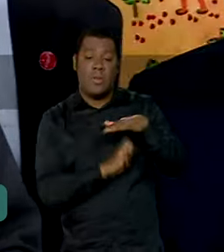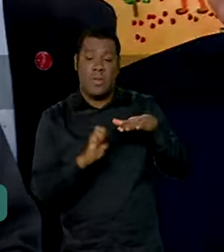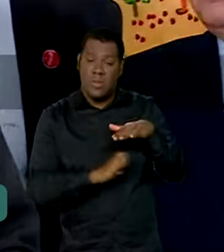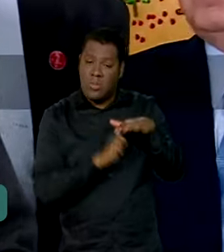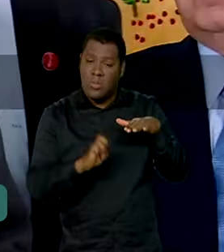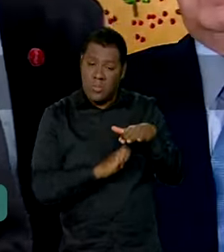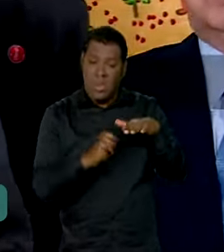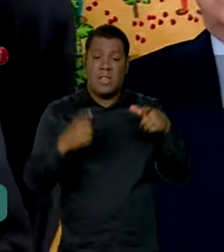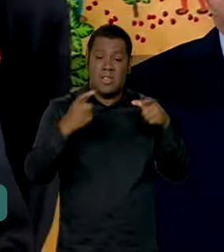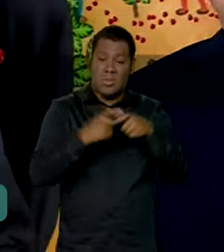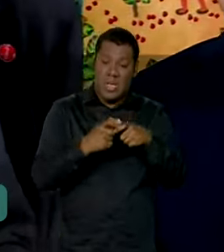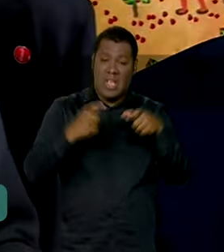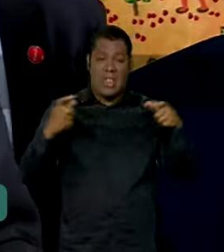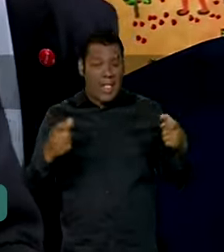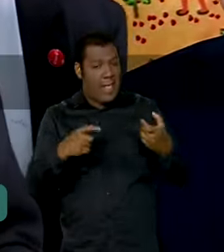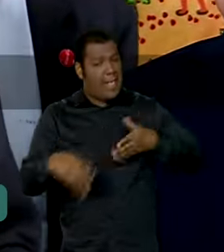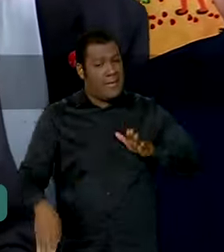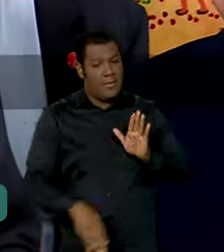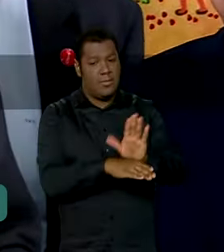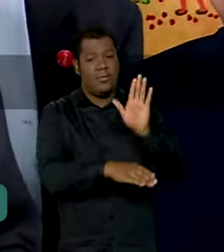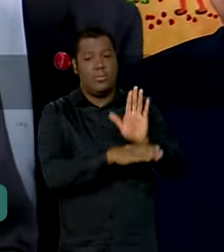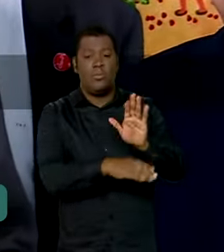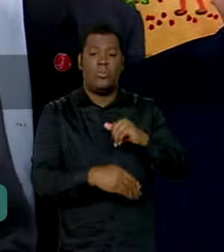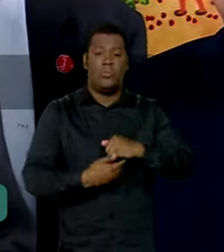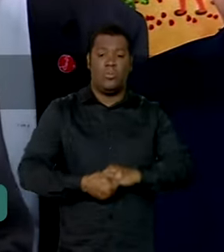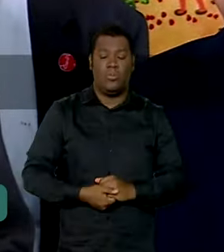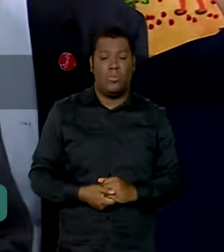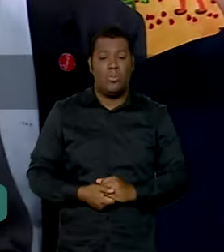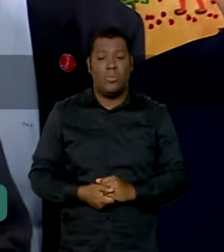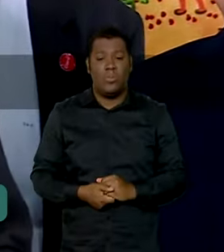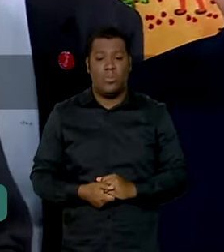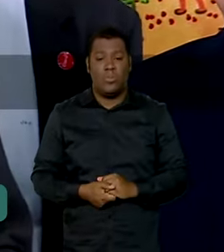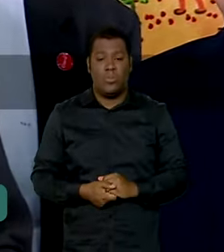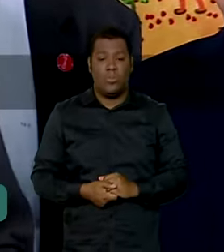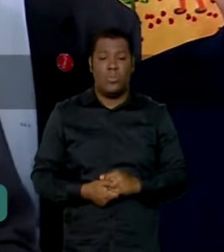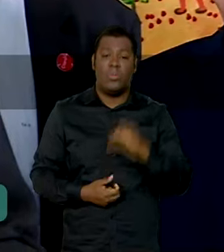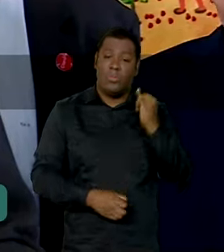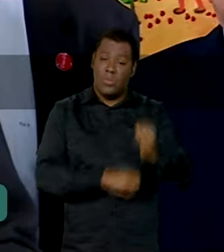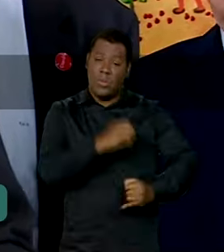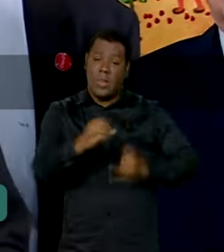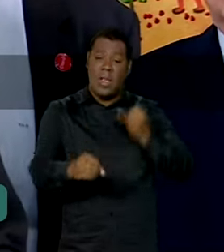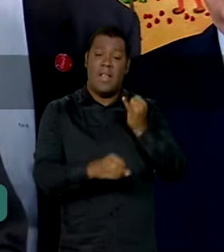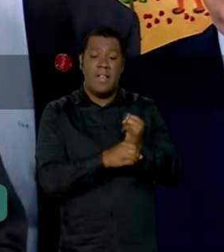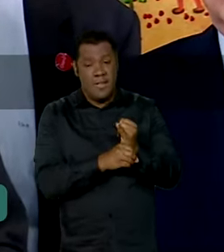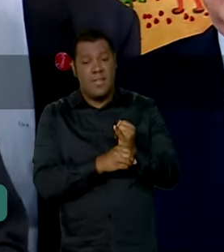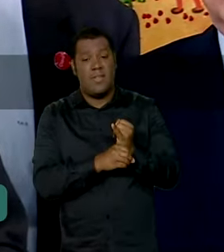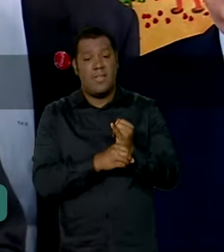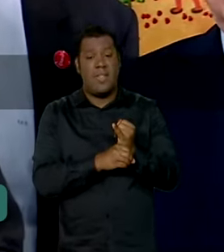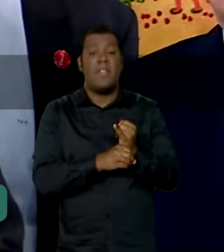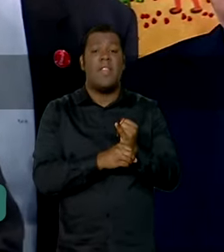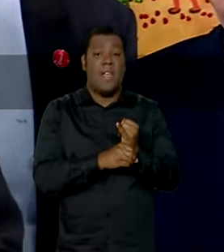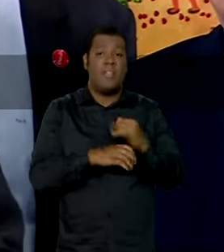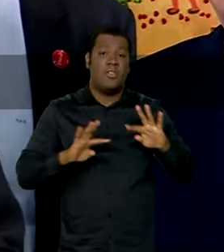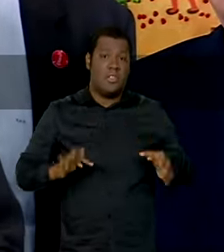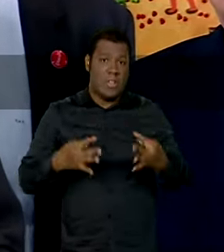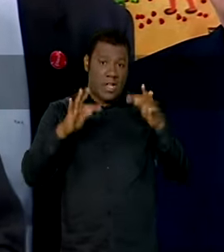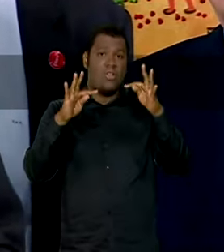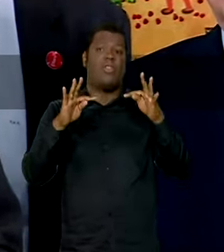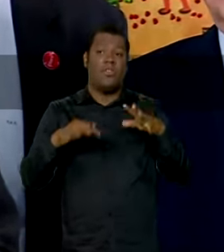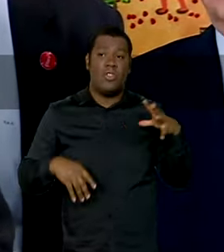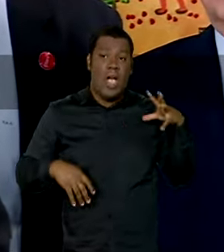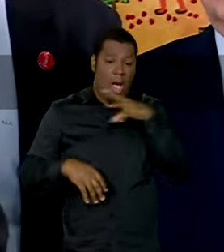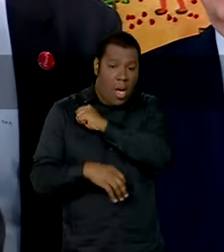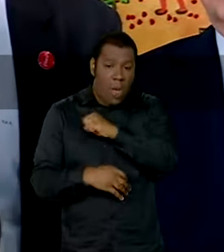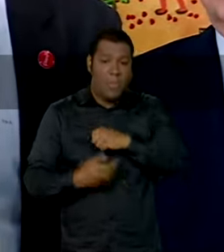pequenas e as empresas grandes, poder dar-lhes a nube, os serviços de internet, nube, velocidades maiores,